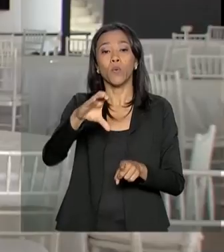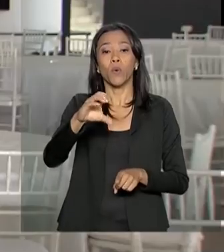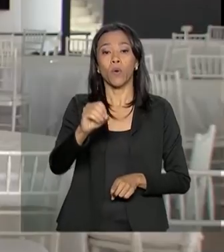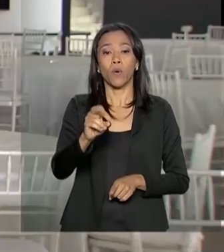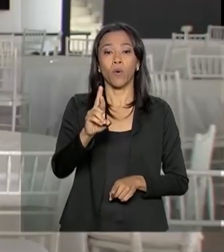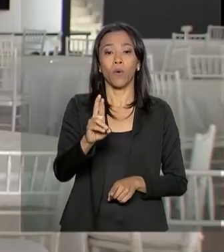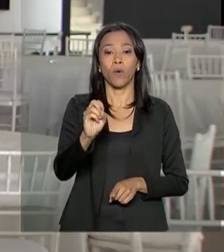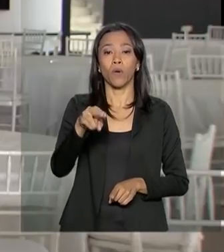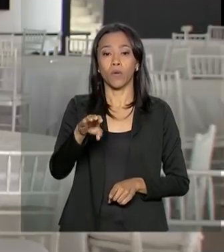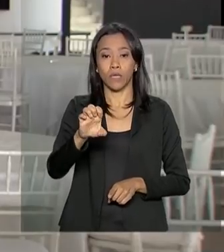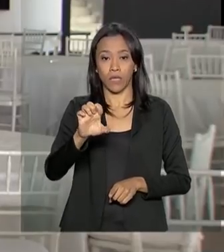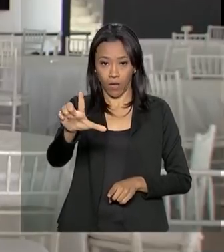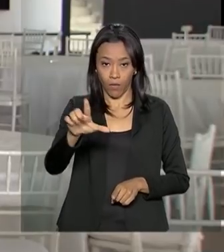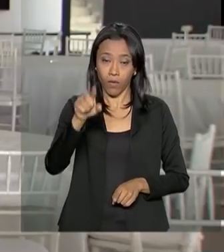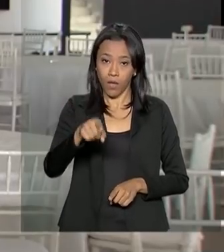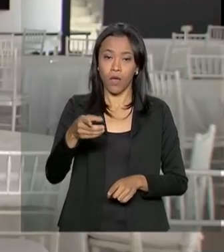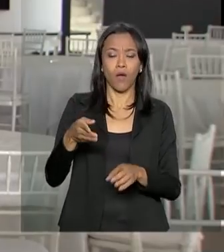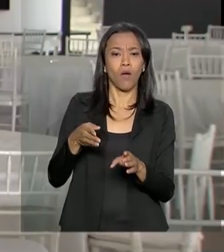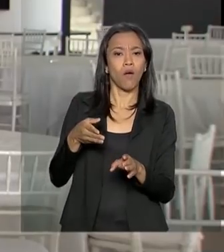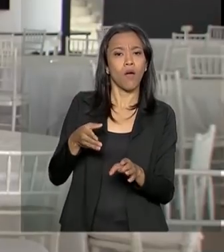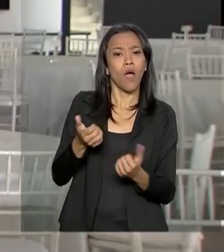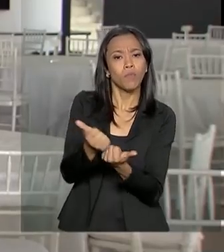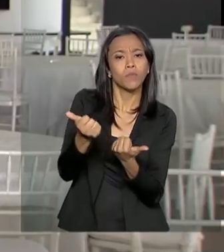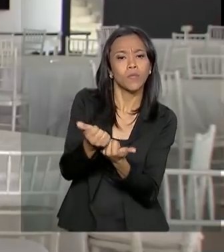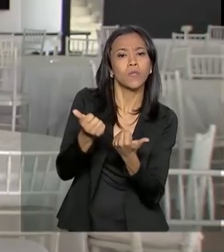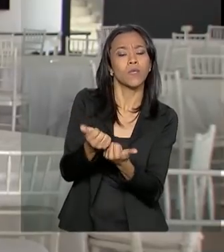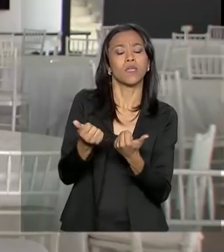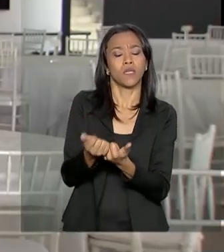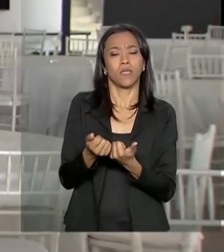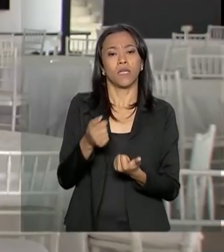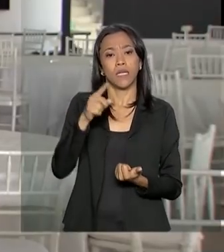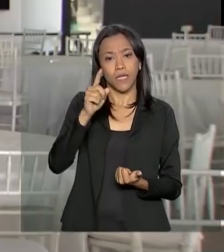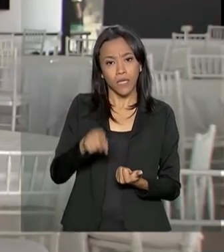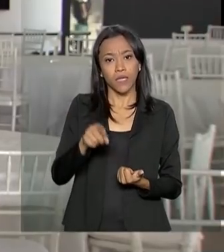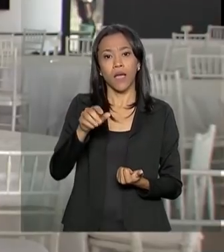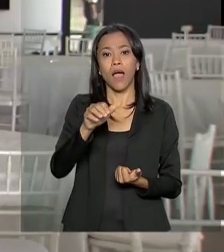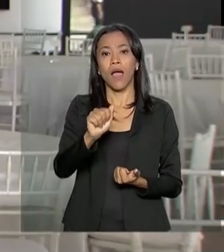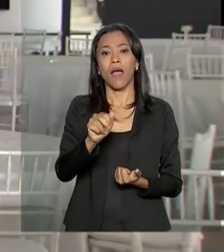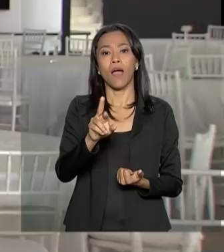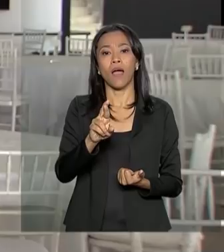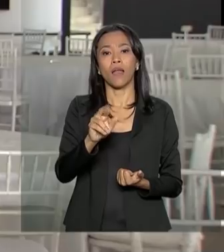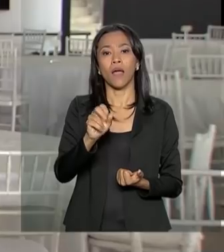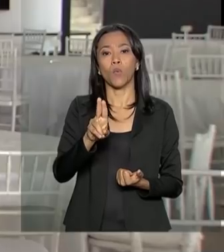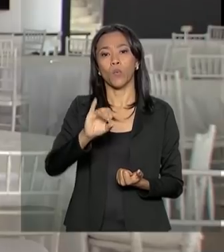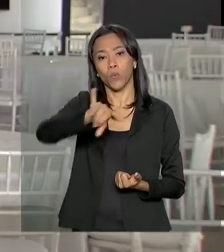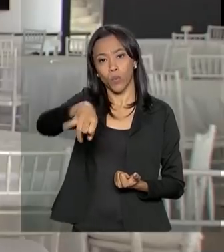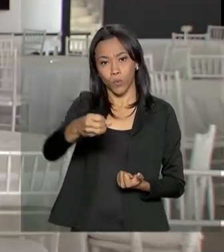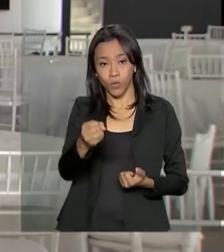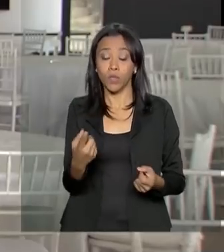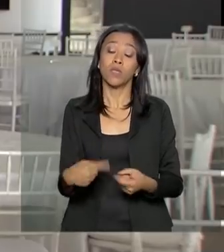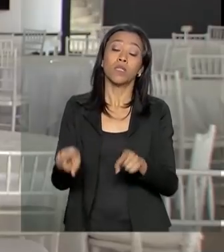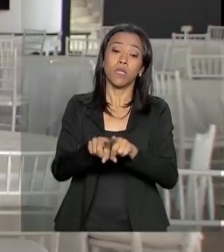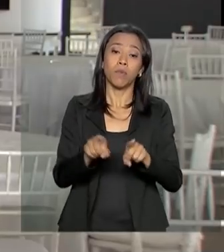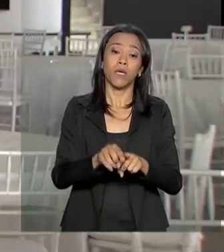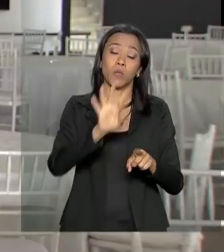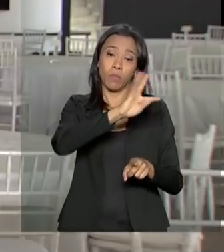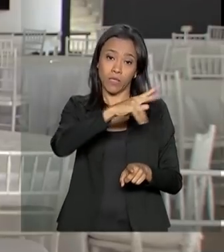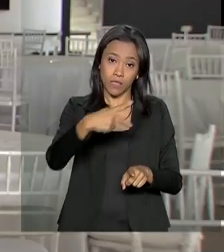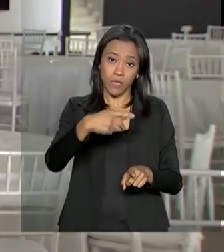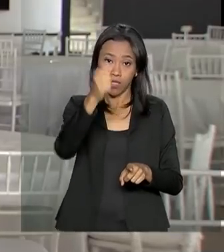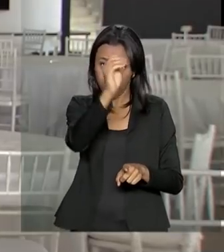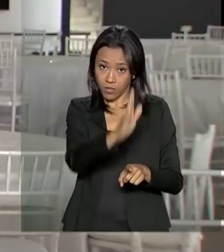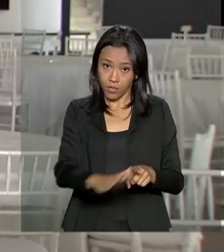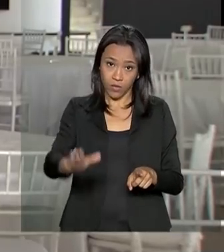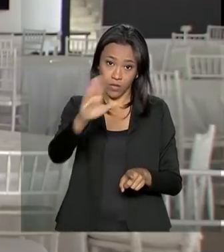Neves, o assessor especial, coronel Hélio Fernando Rosa de Araújo, o presidente nacional do PRTB, Levi